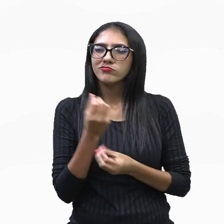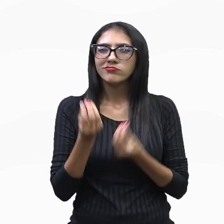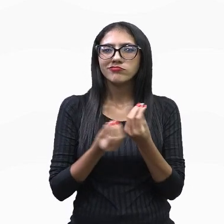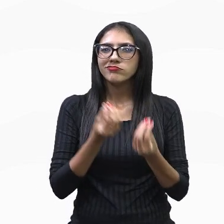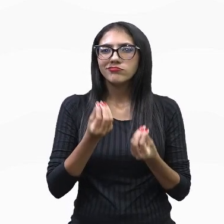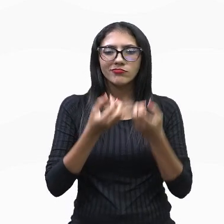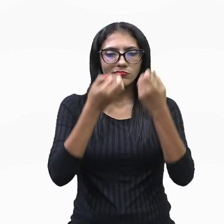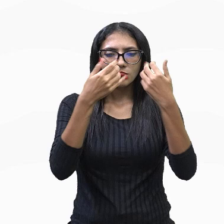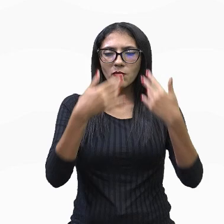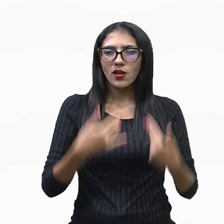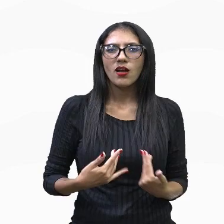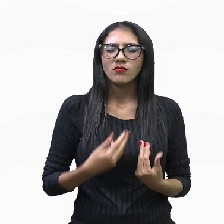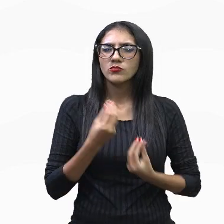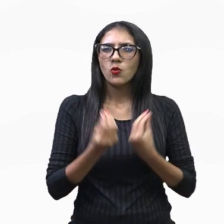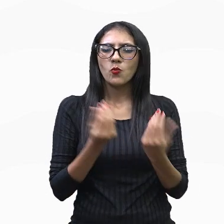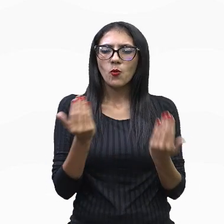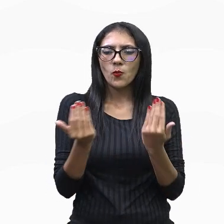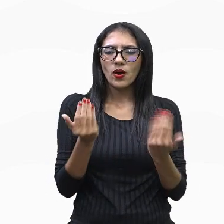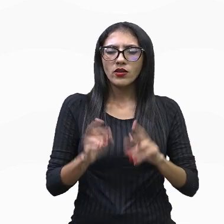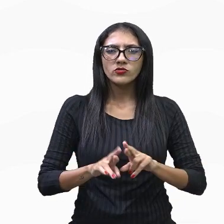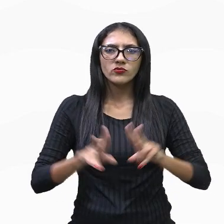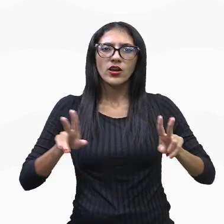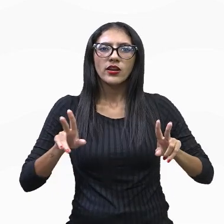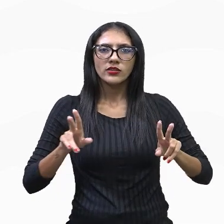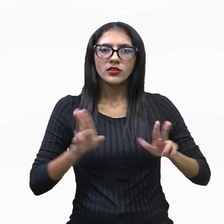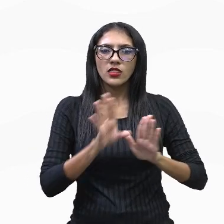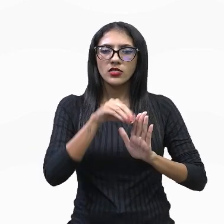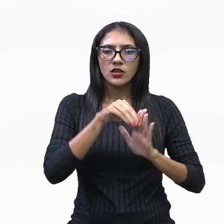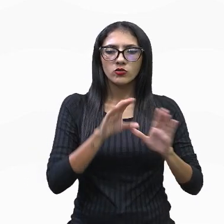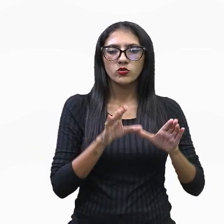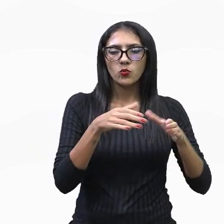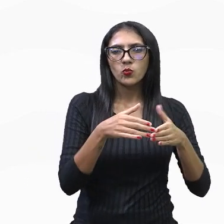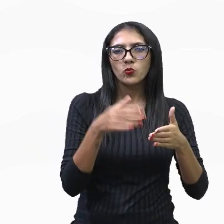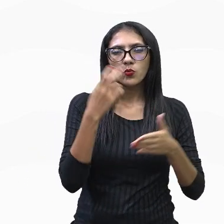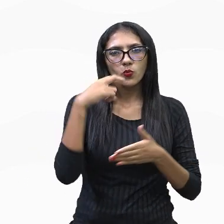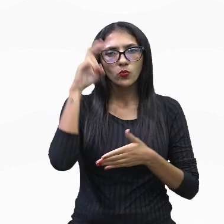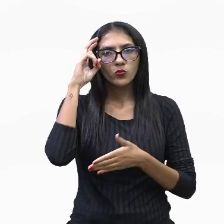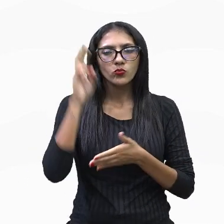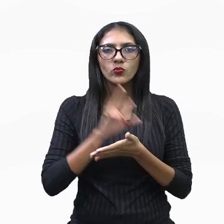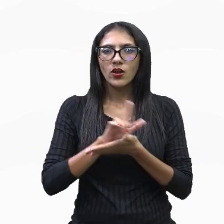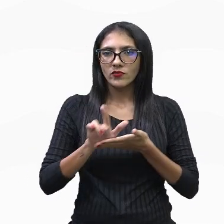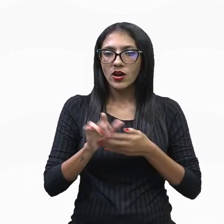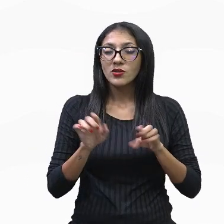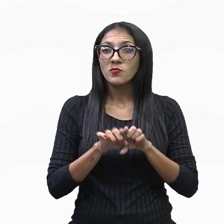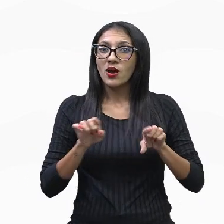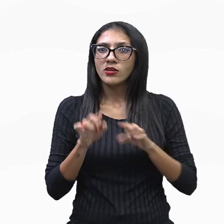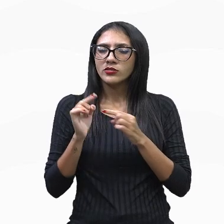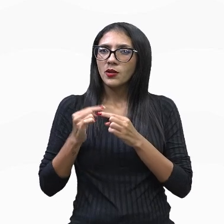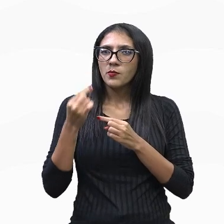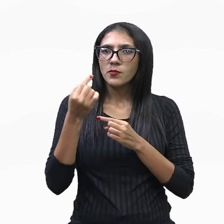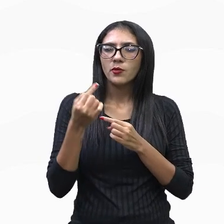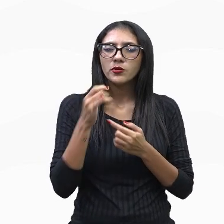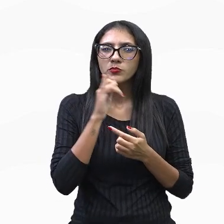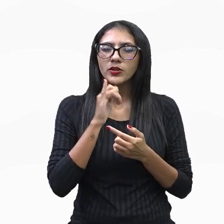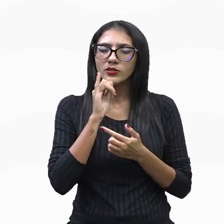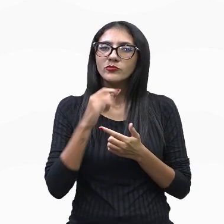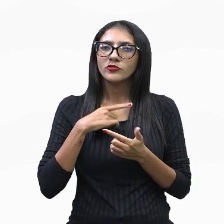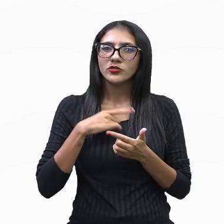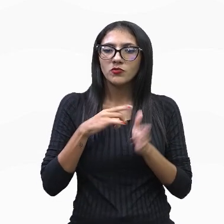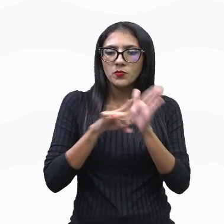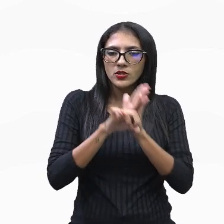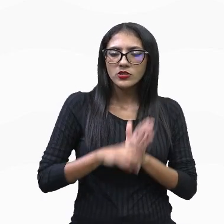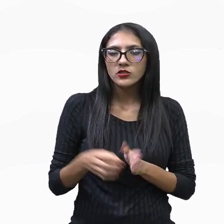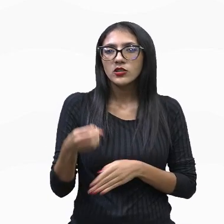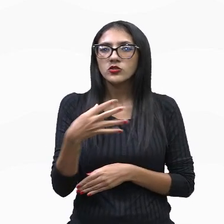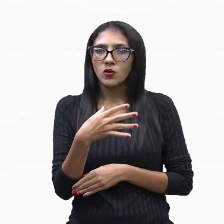entre as culturas. Perfeito? Cabe lembrar que essas afirmações foram contestadas pela genética moderna. Tá